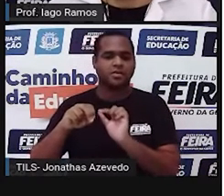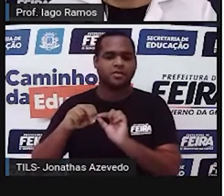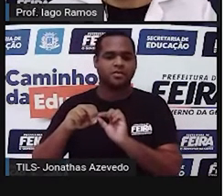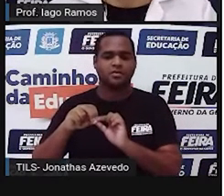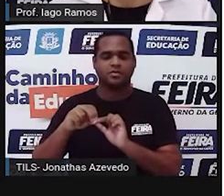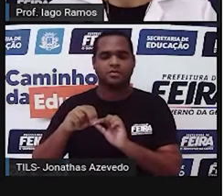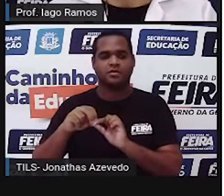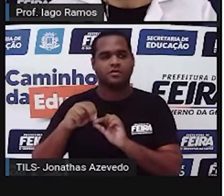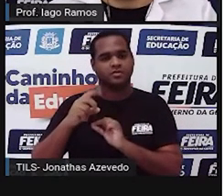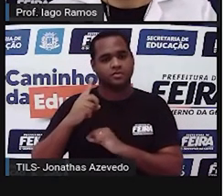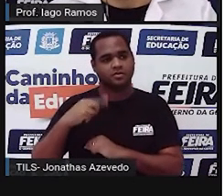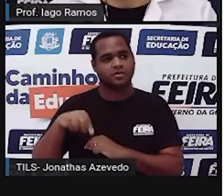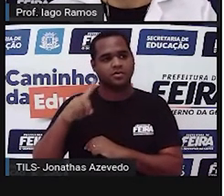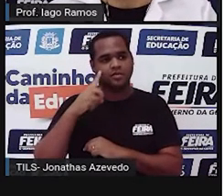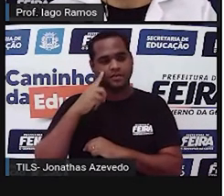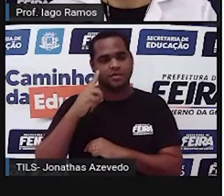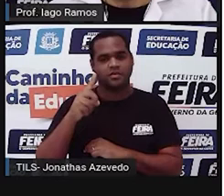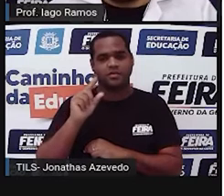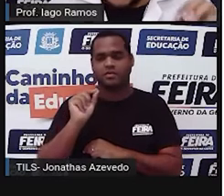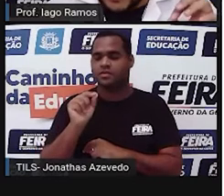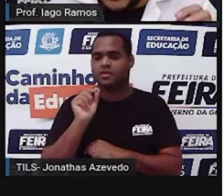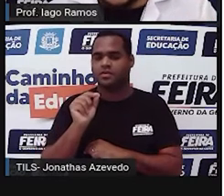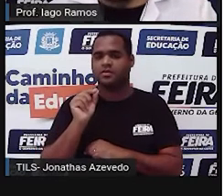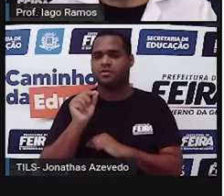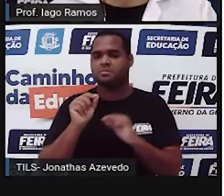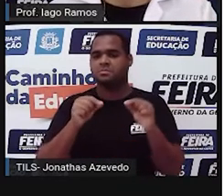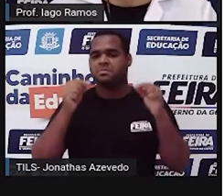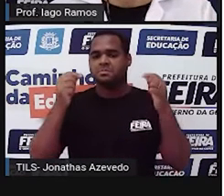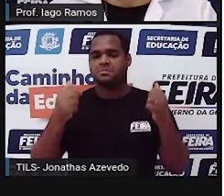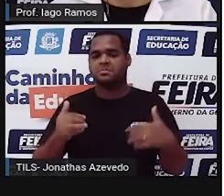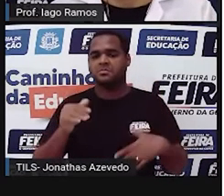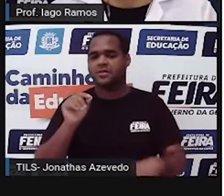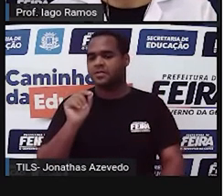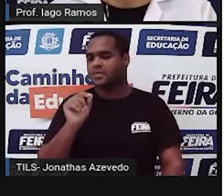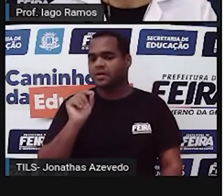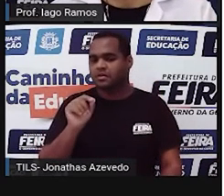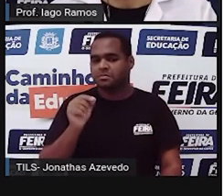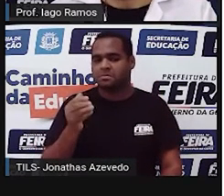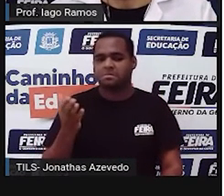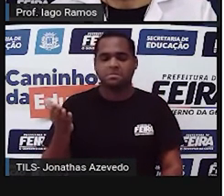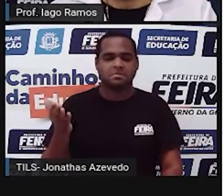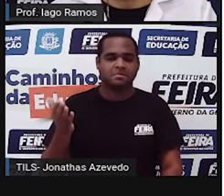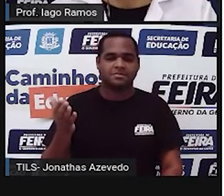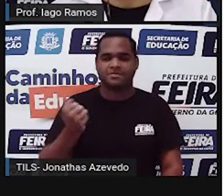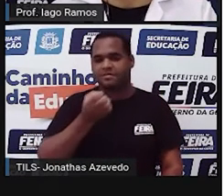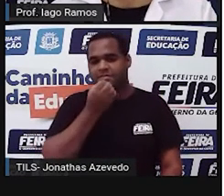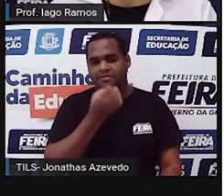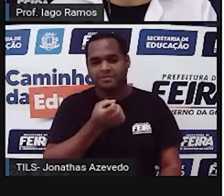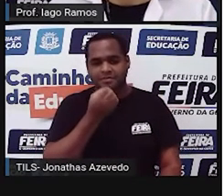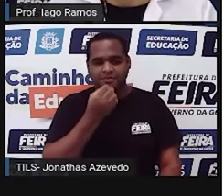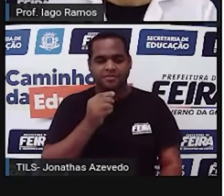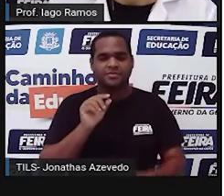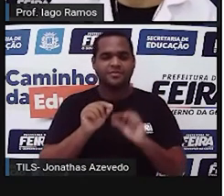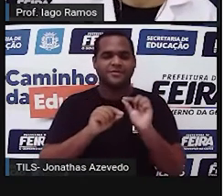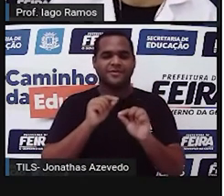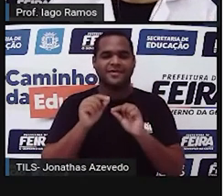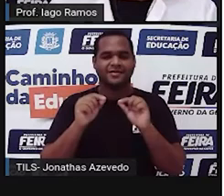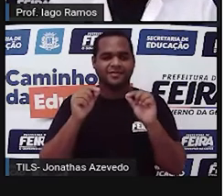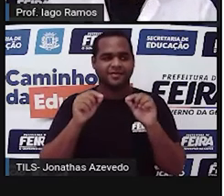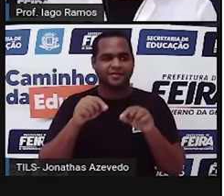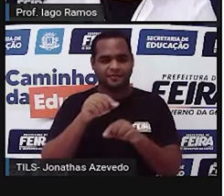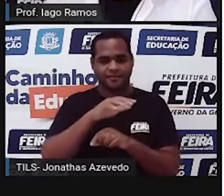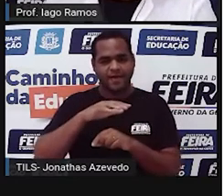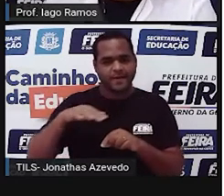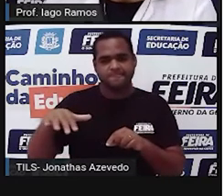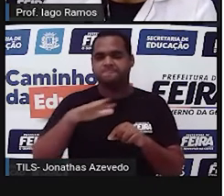A gente já viu, né, isso daí. E qual foi esse polígono? Bom, a gente está falando da área